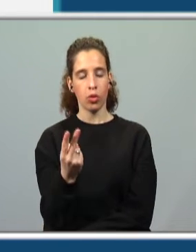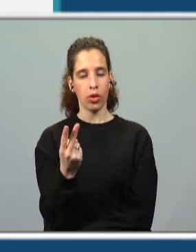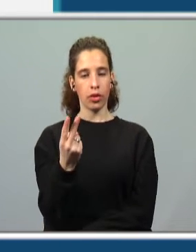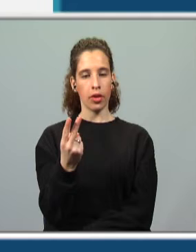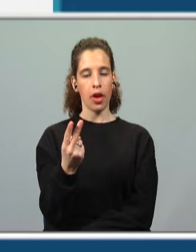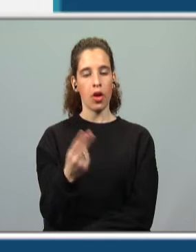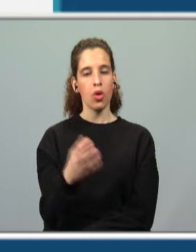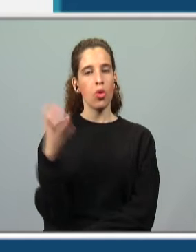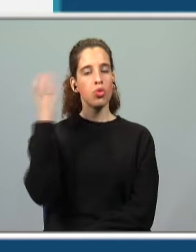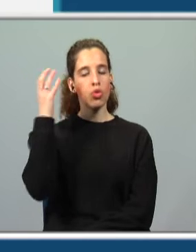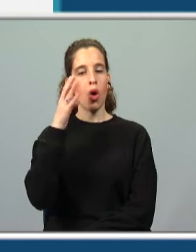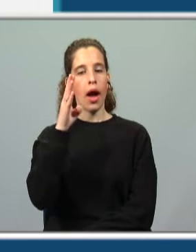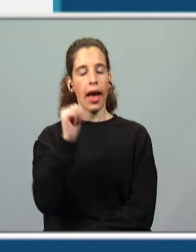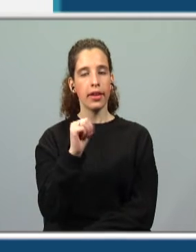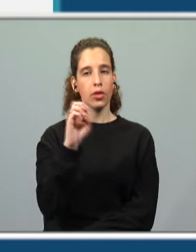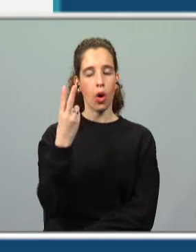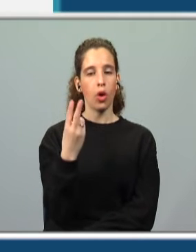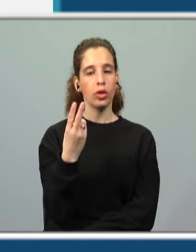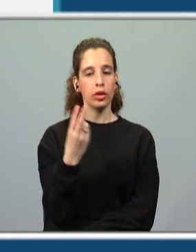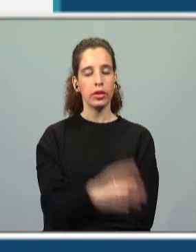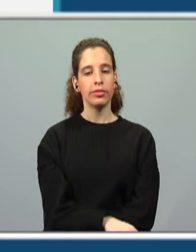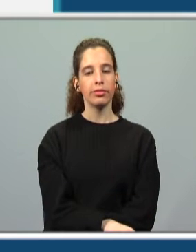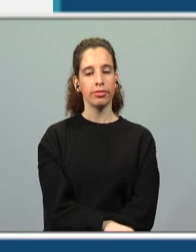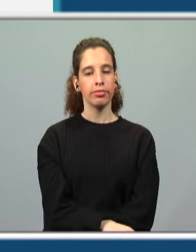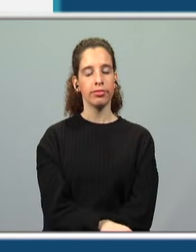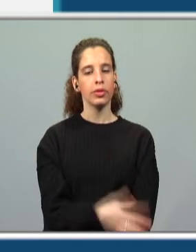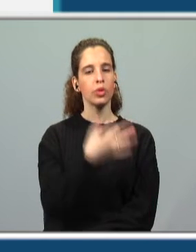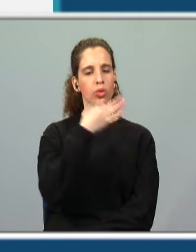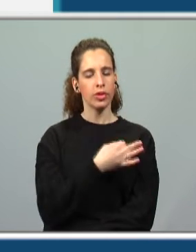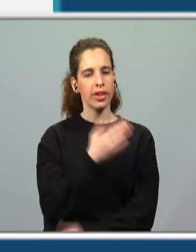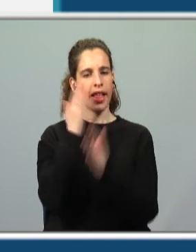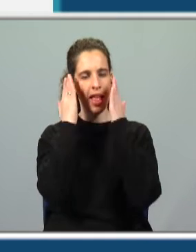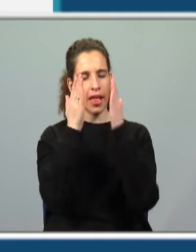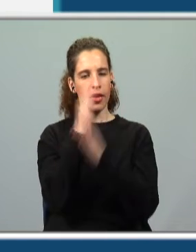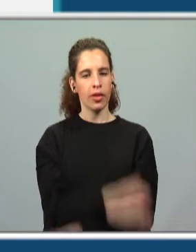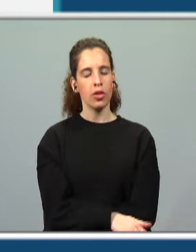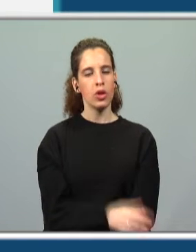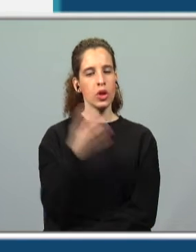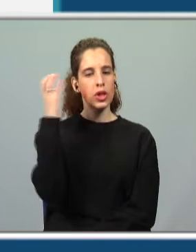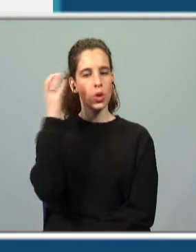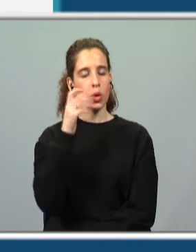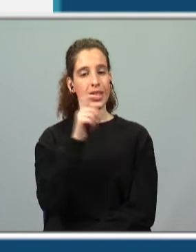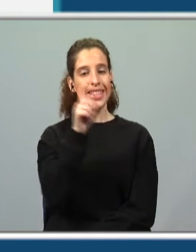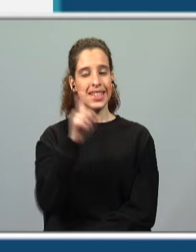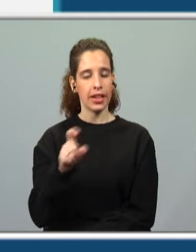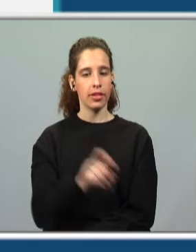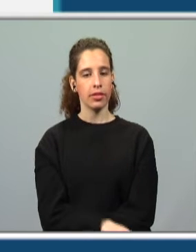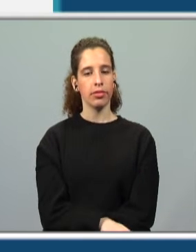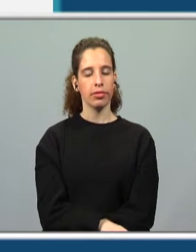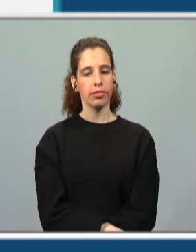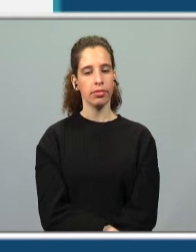ela fica com o som S ou com o som... Correto! Atentos aí de casa! Fica com o som Z. Ora,